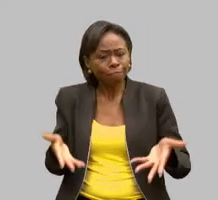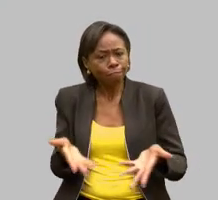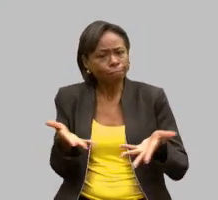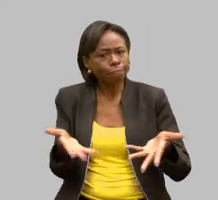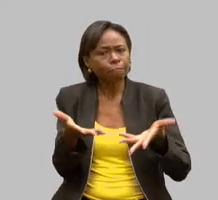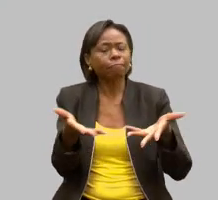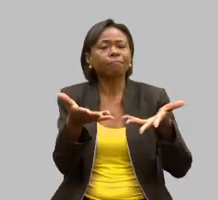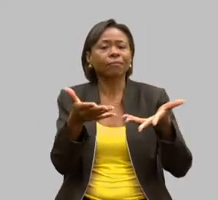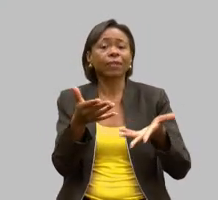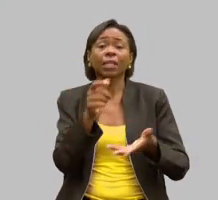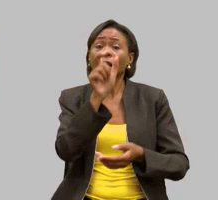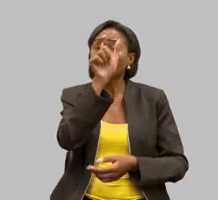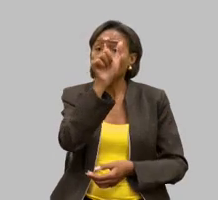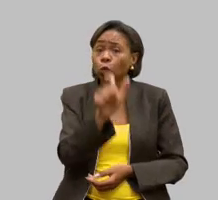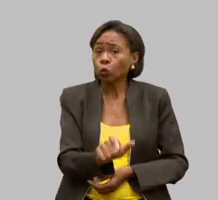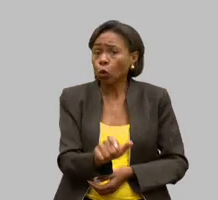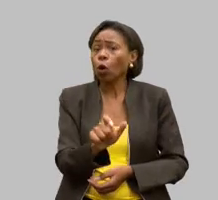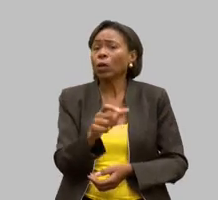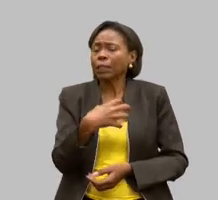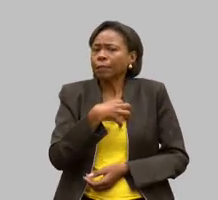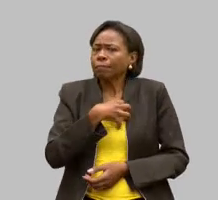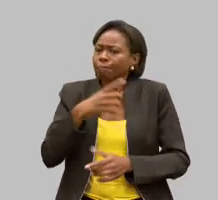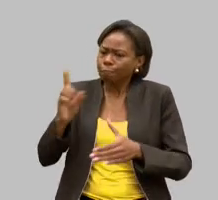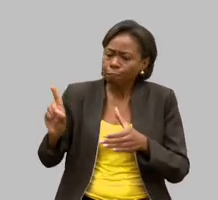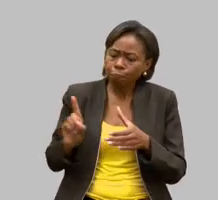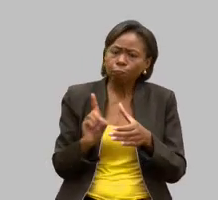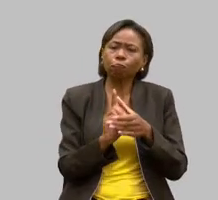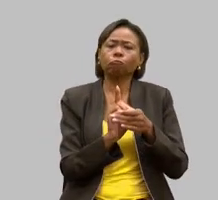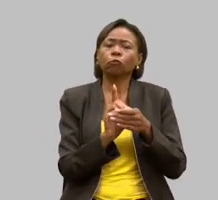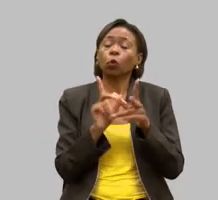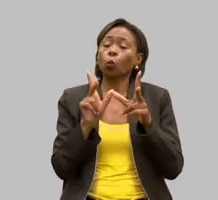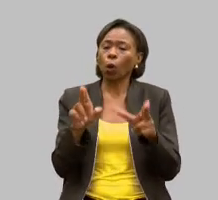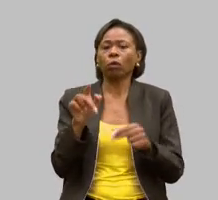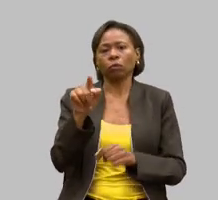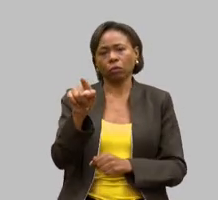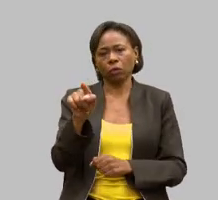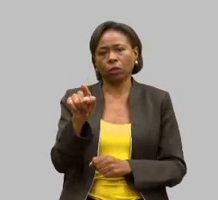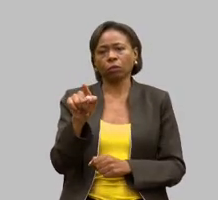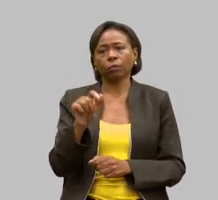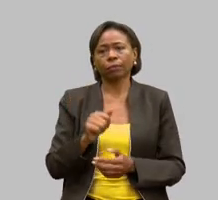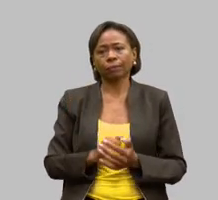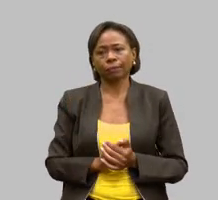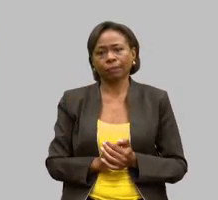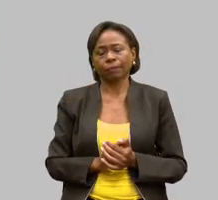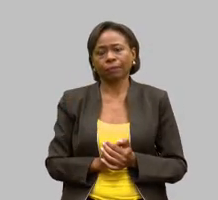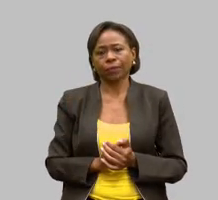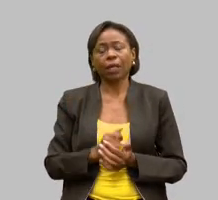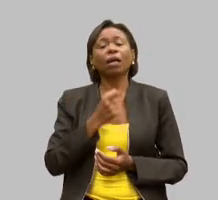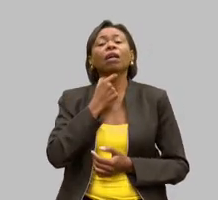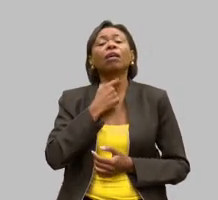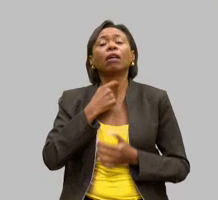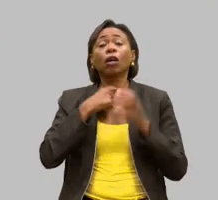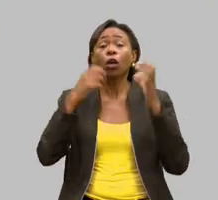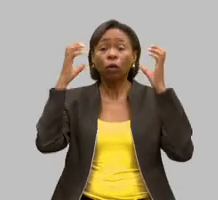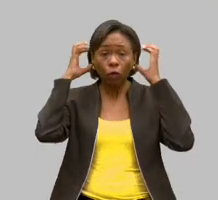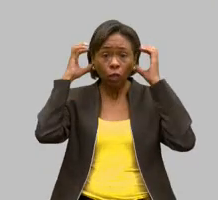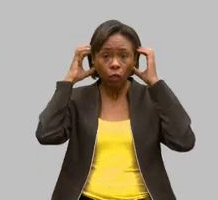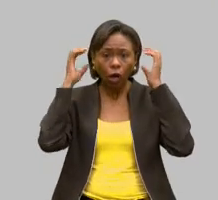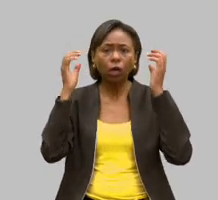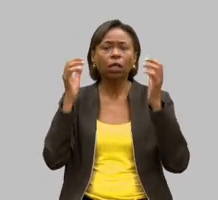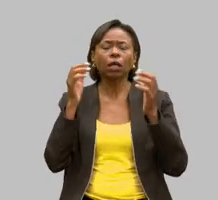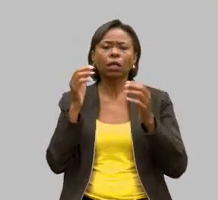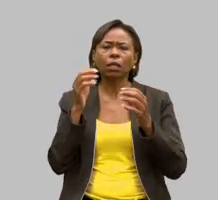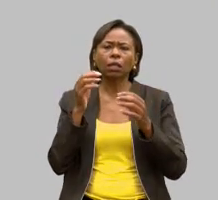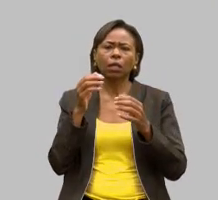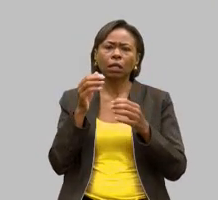elas sejam realmente incluídas. É o caso dele. A fonoaudióloga teve algum trabalho, mas valeu a pena. Se ele não falava